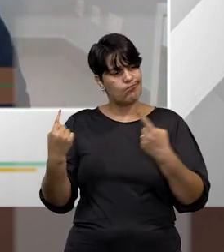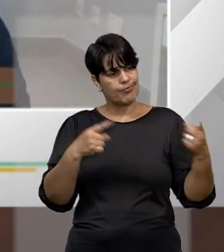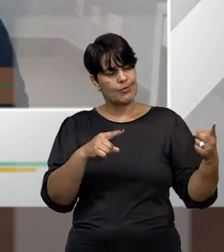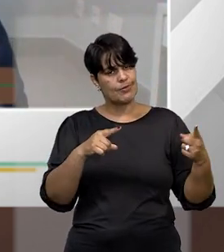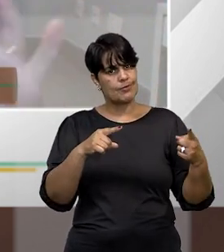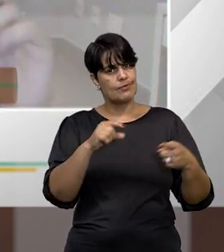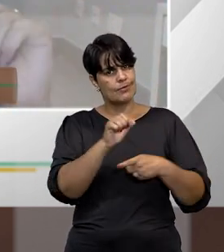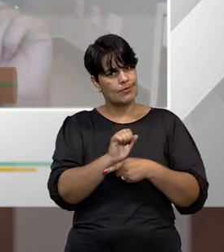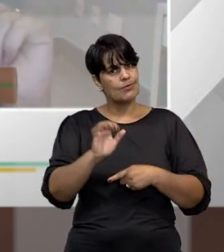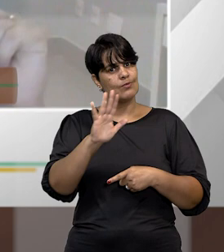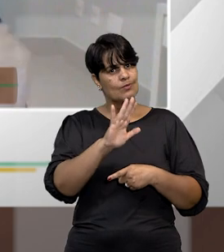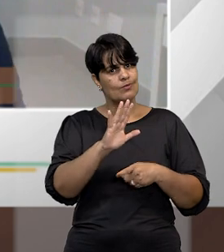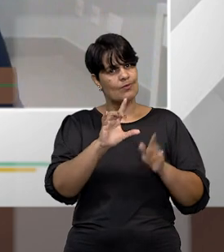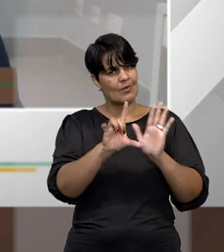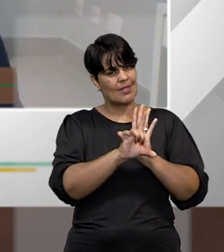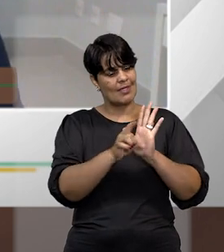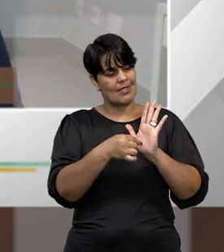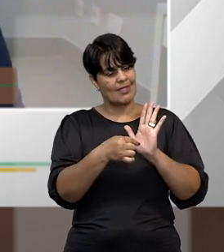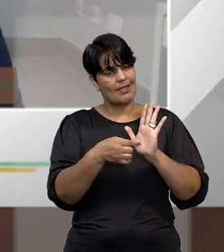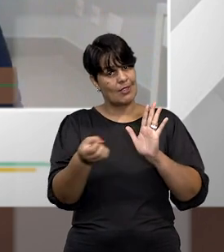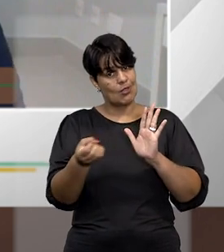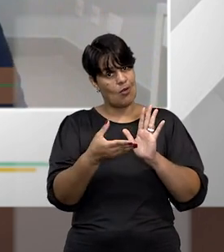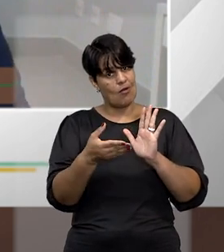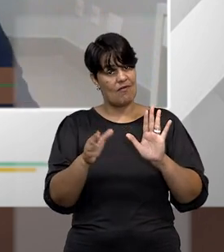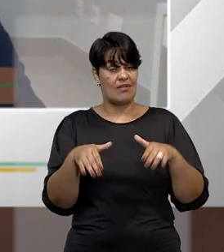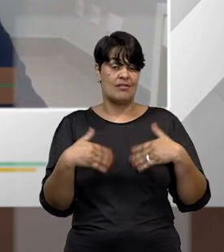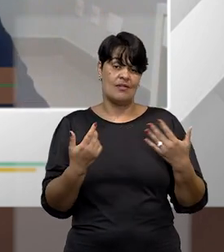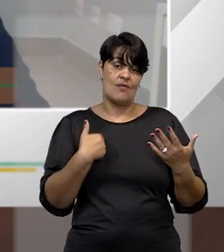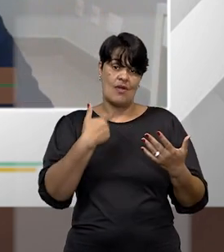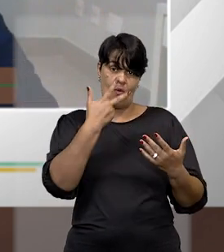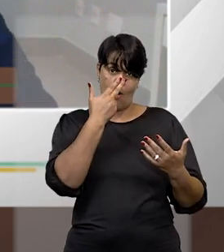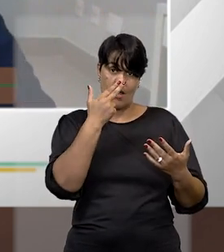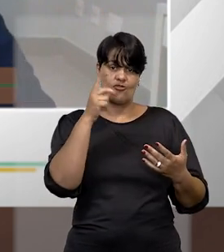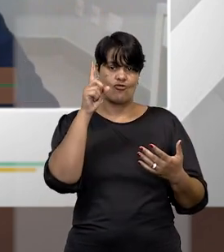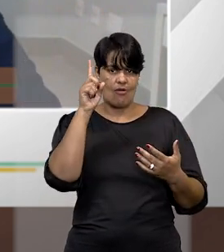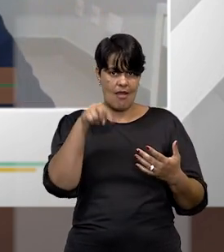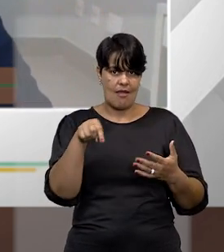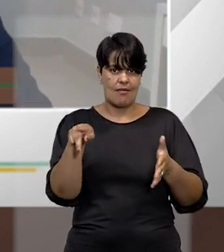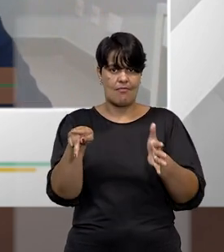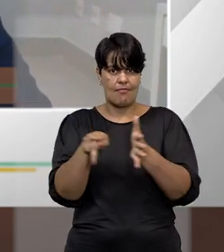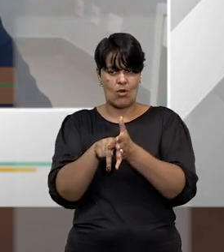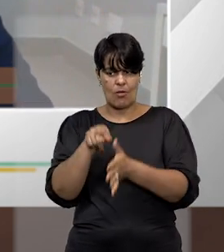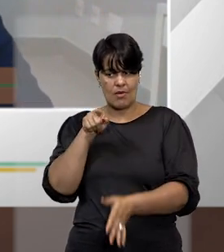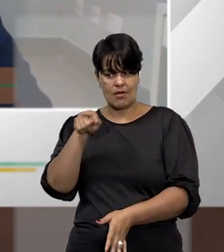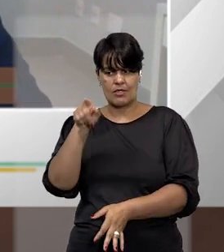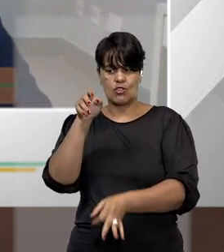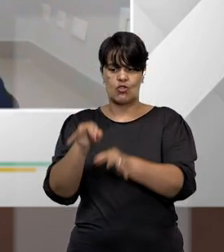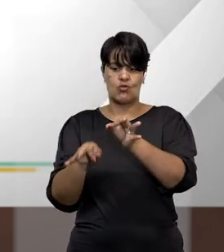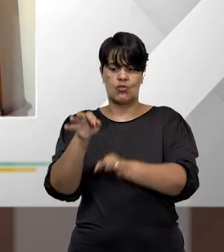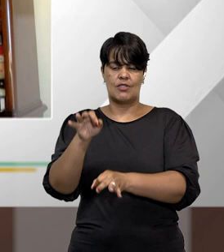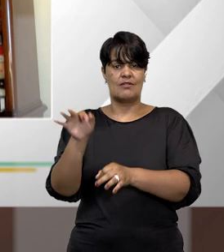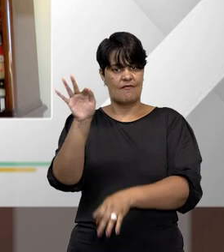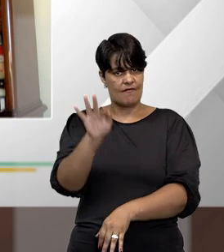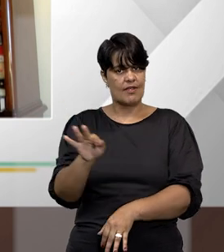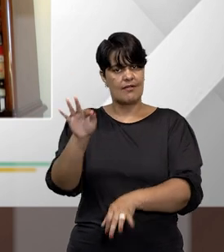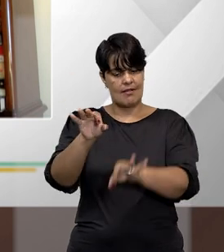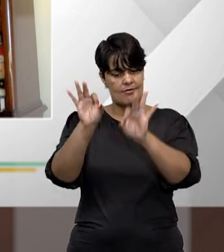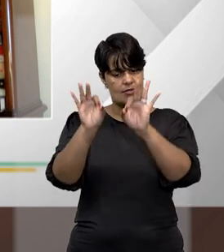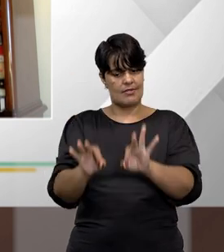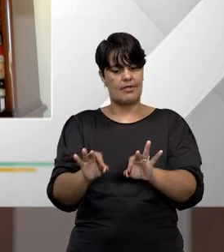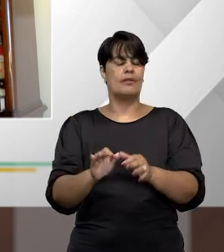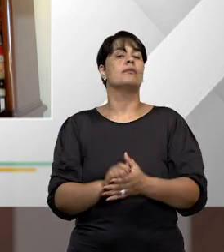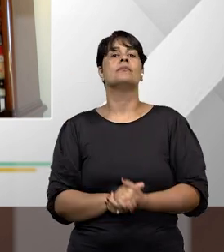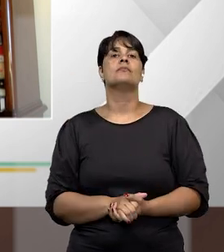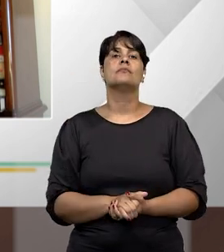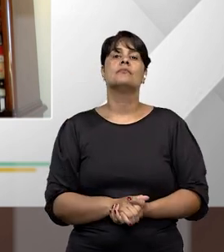.197. Então, para mim, a competência seria sempre da própria Justiça Federal. E nas situações de crimes praticados